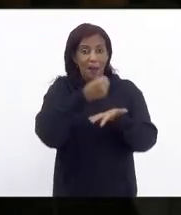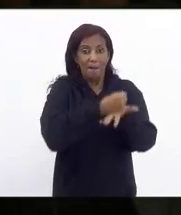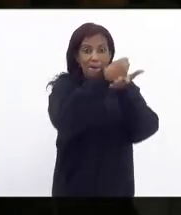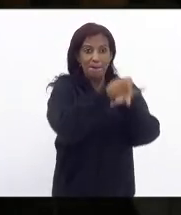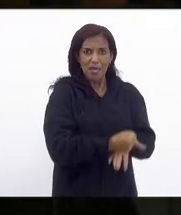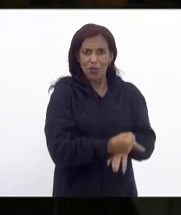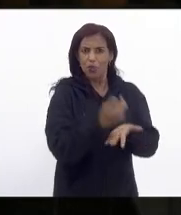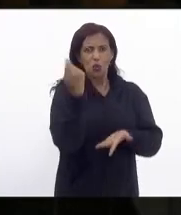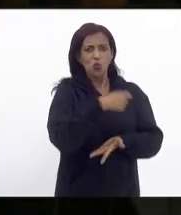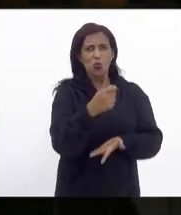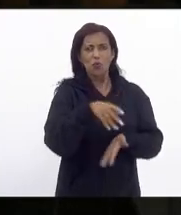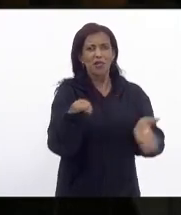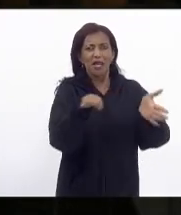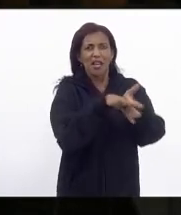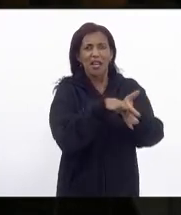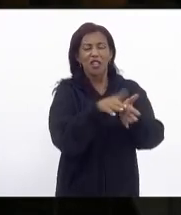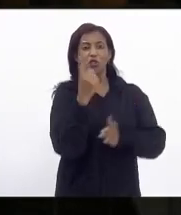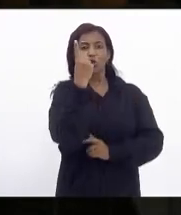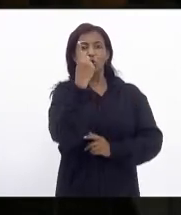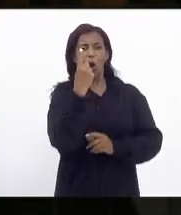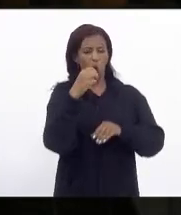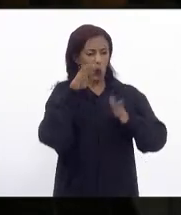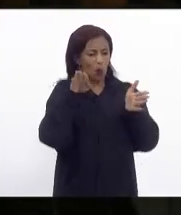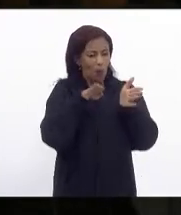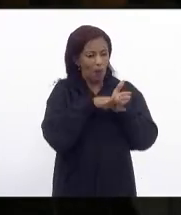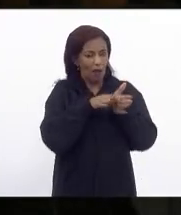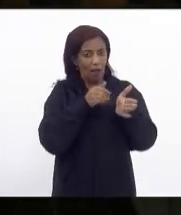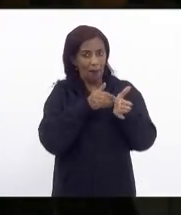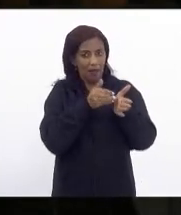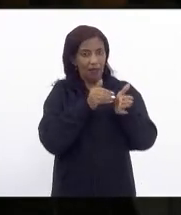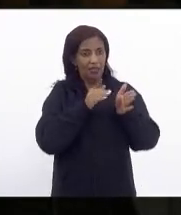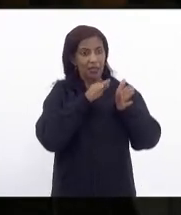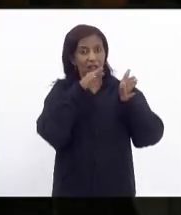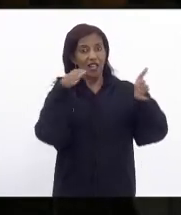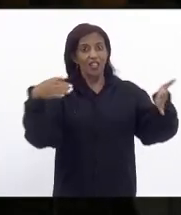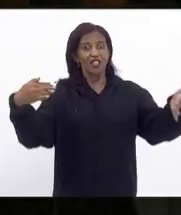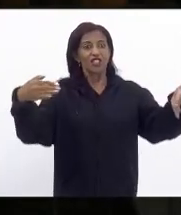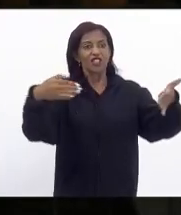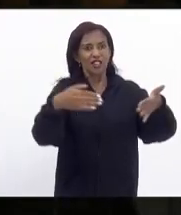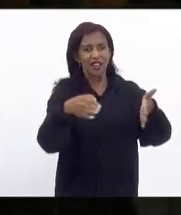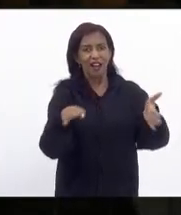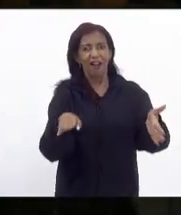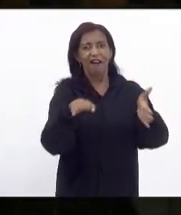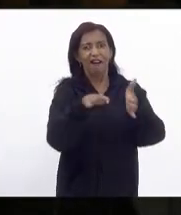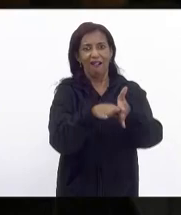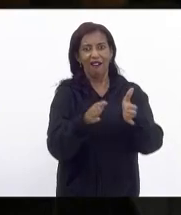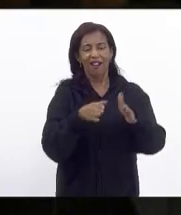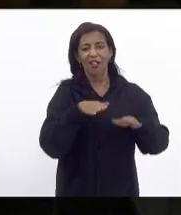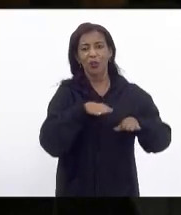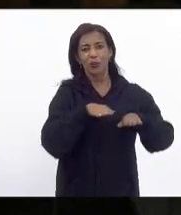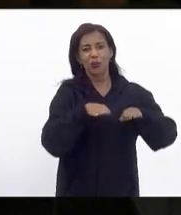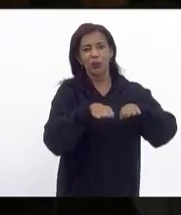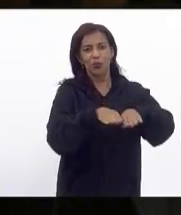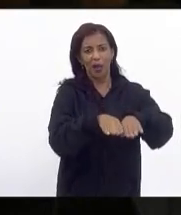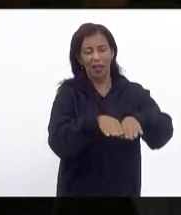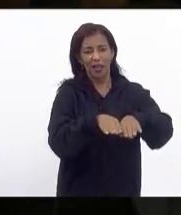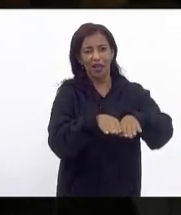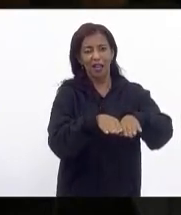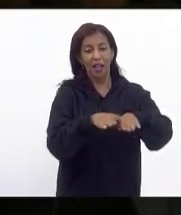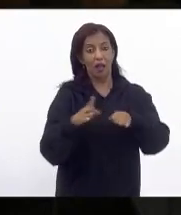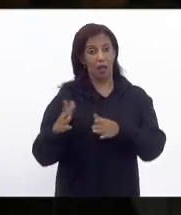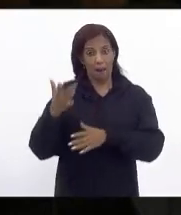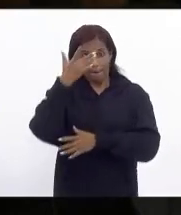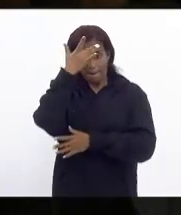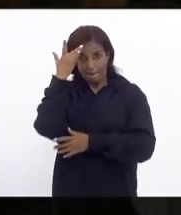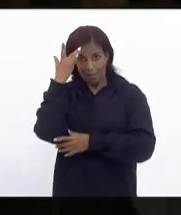não é verdadeiro você pode ter uma estação de partida e uma estação de chegada por exemplo no transporte ferroviário de passageiros